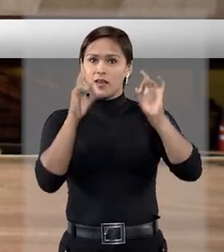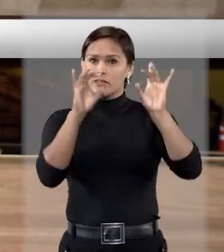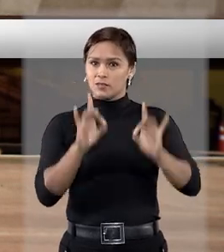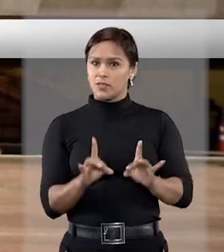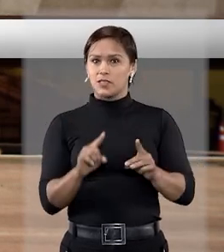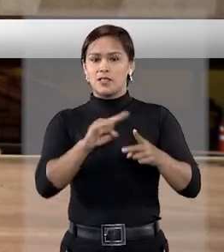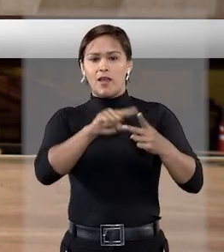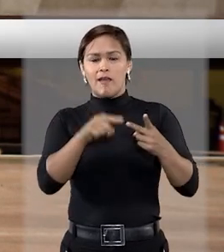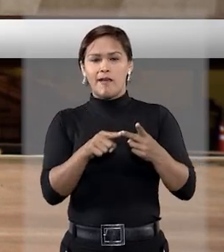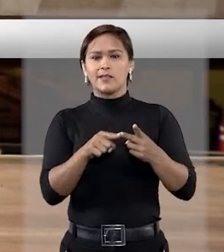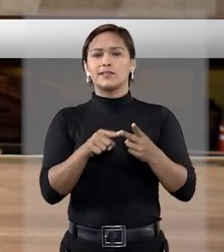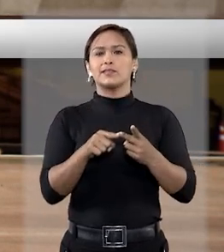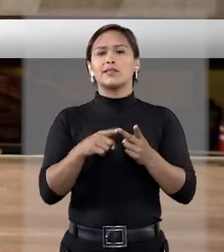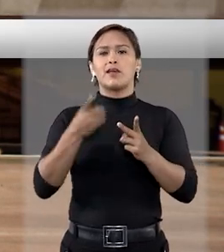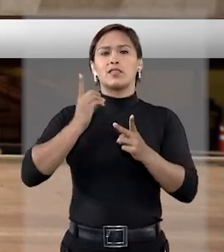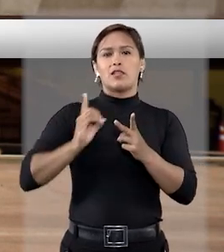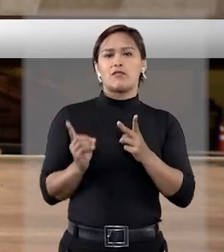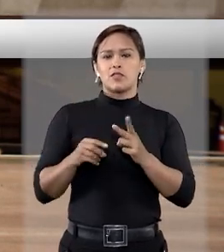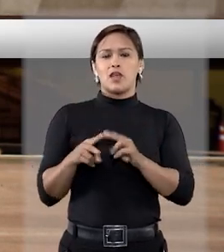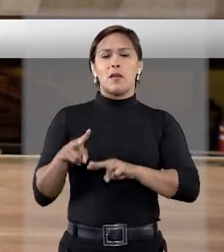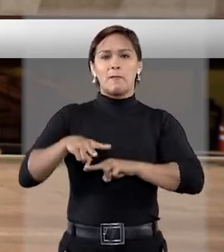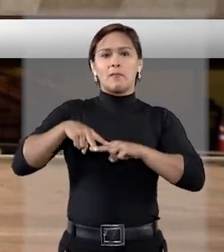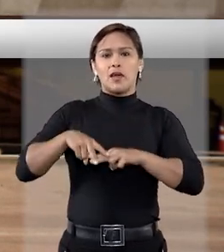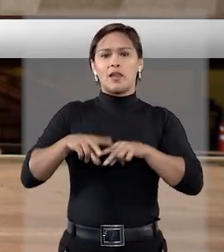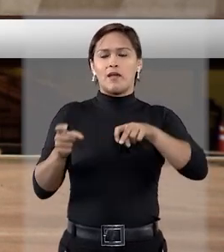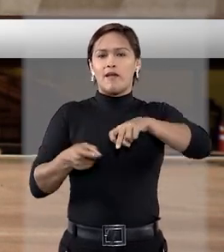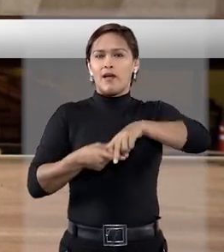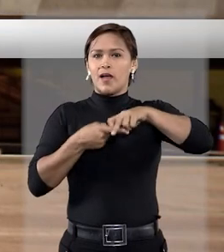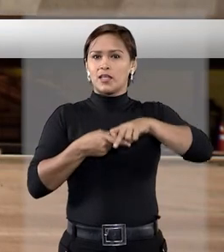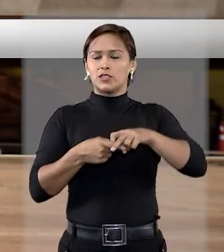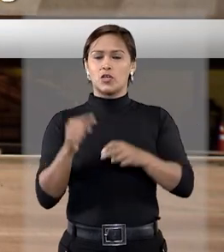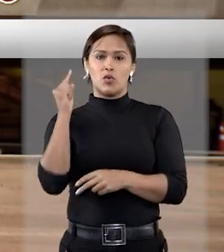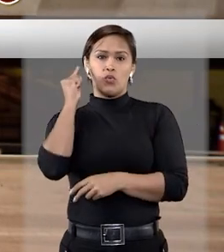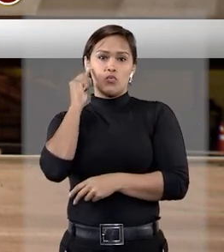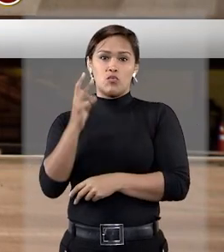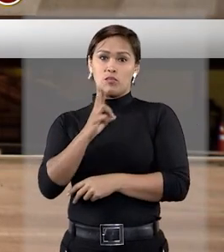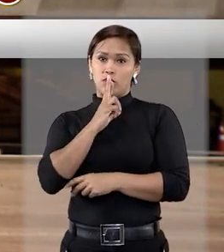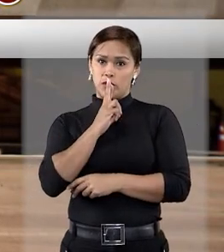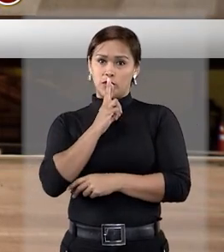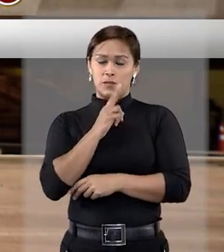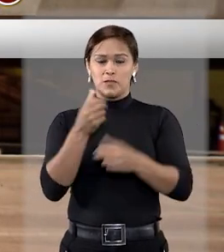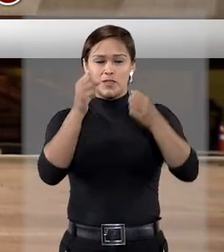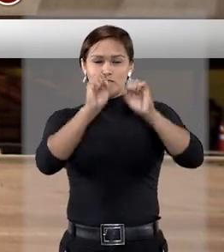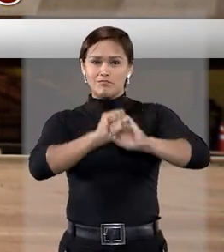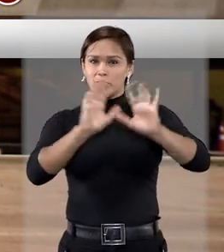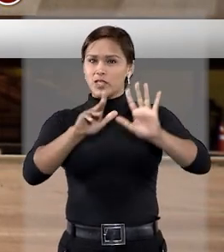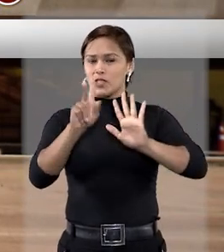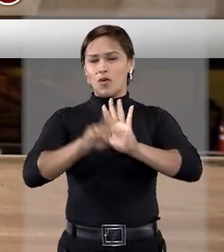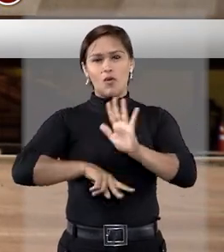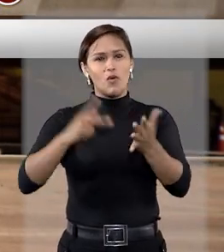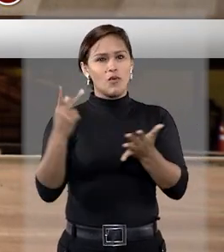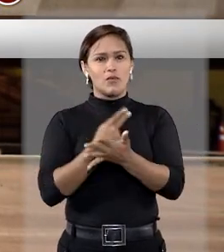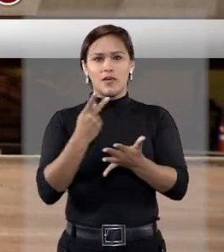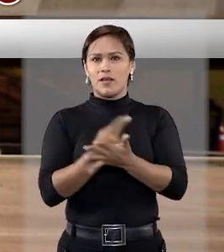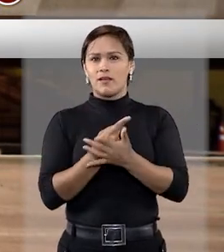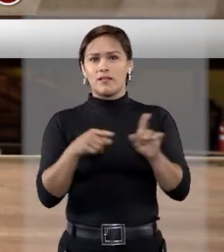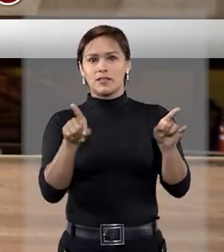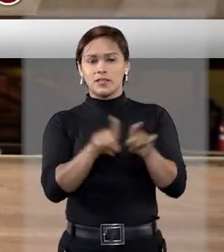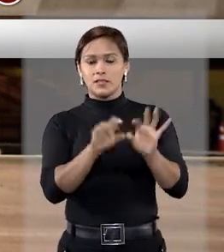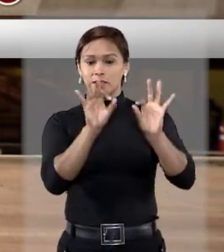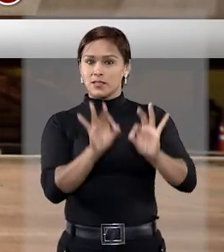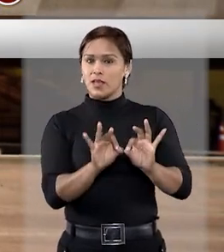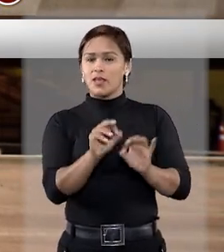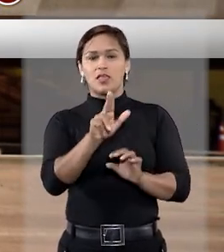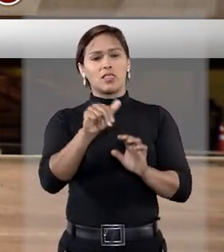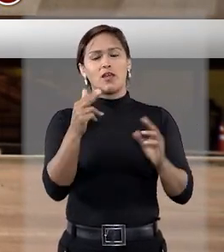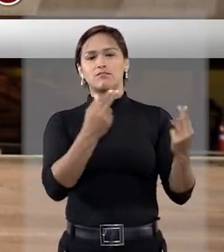especiais, deficiente, paralítico, aleijado ou surdo-mudo. São expressões altamente pejorativas